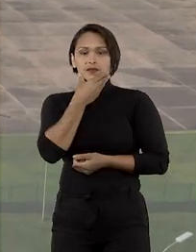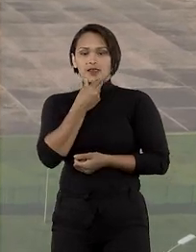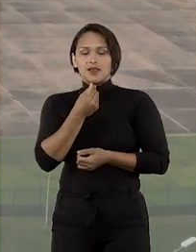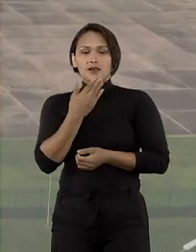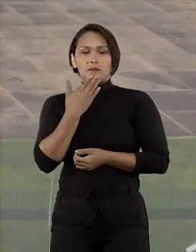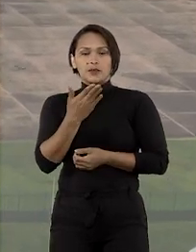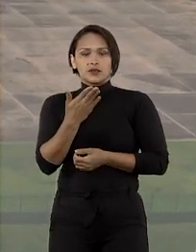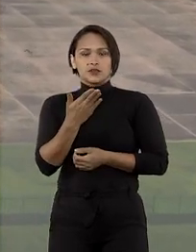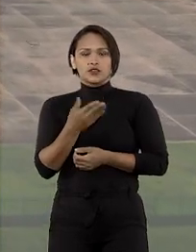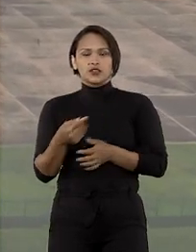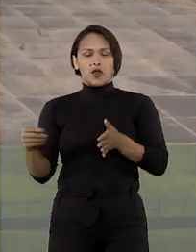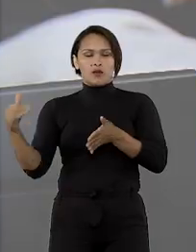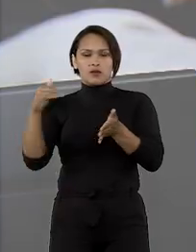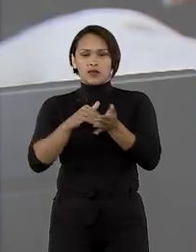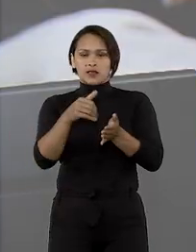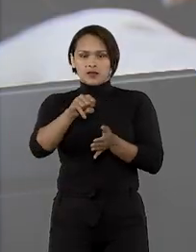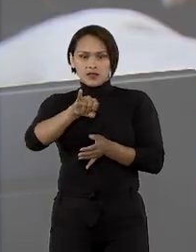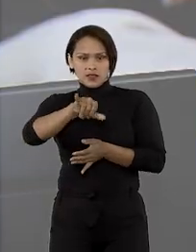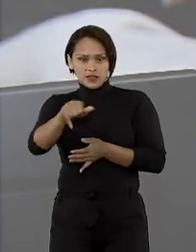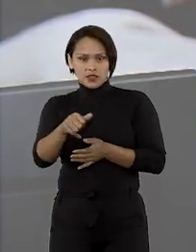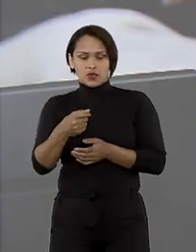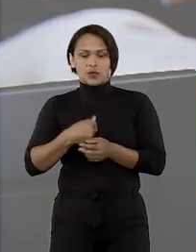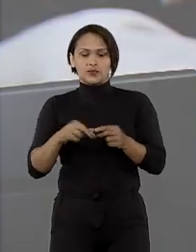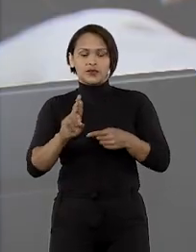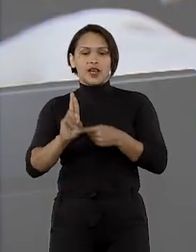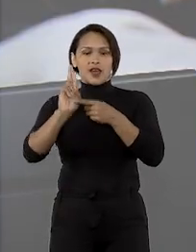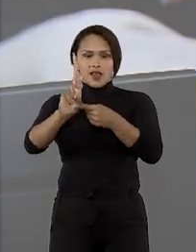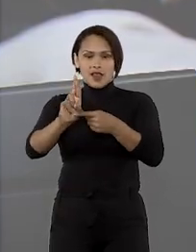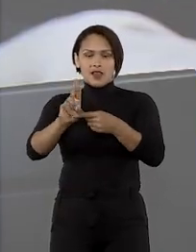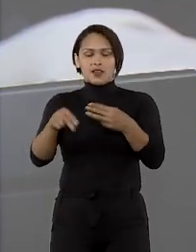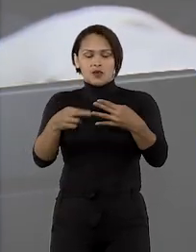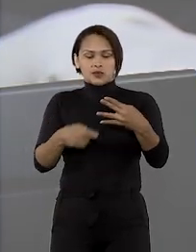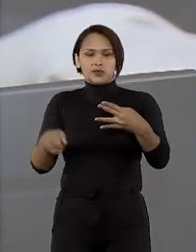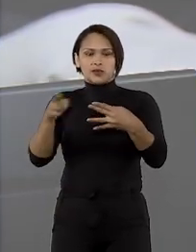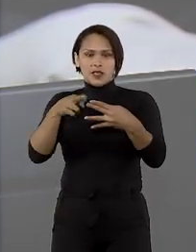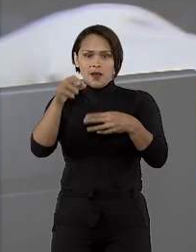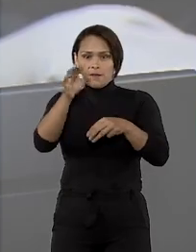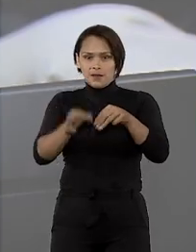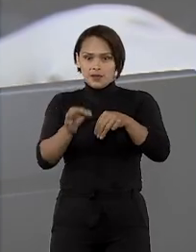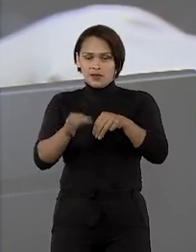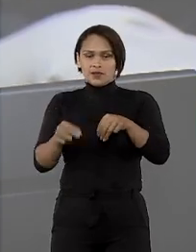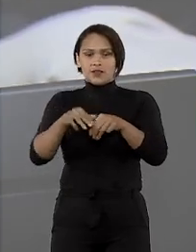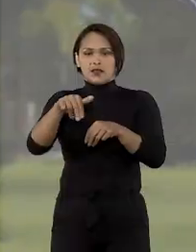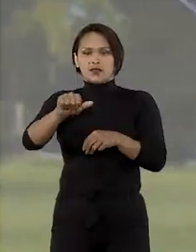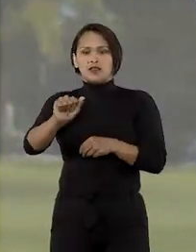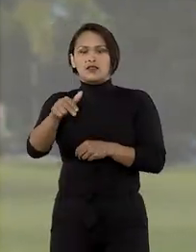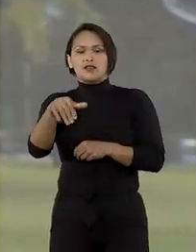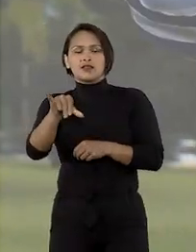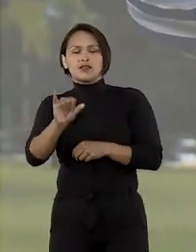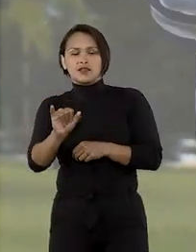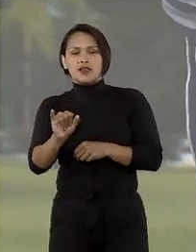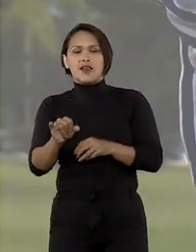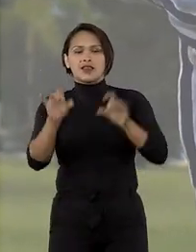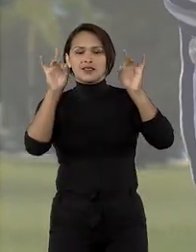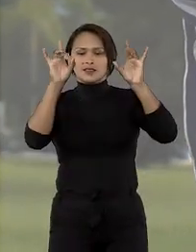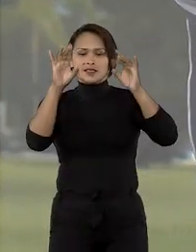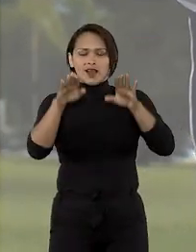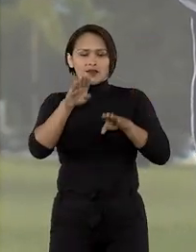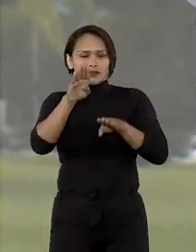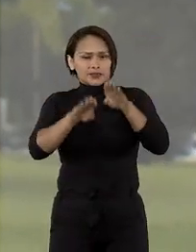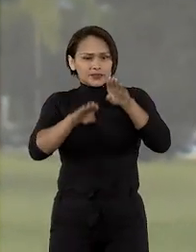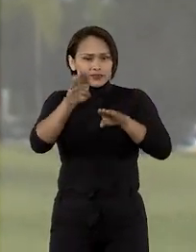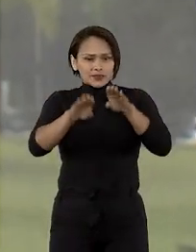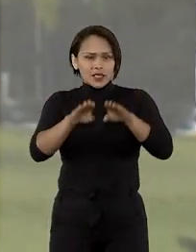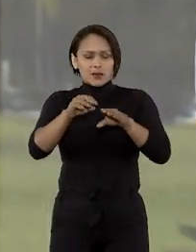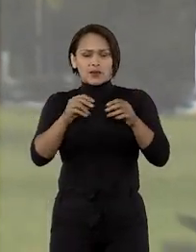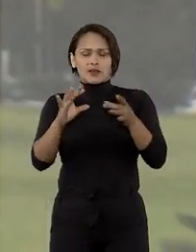recorreu da decisão no STJ, onde a relatora do recurso especial, ministra Nancy Andrigue, destacou que a instabilidade das